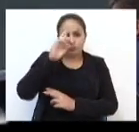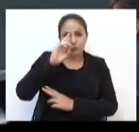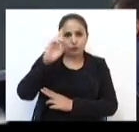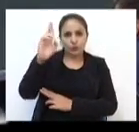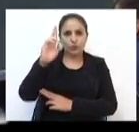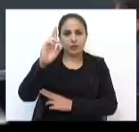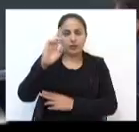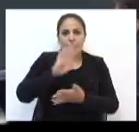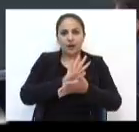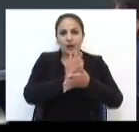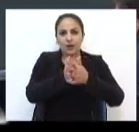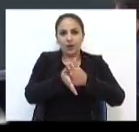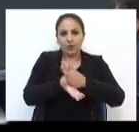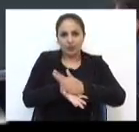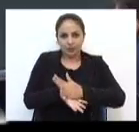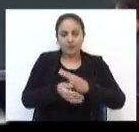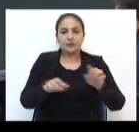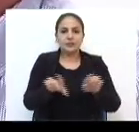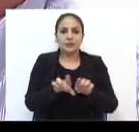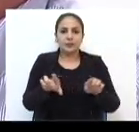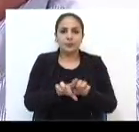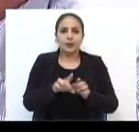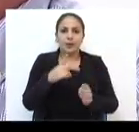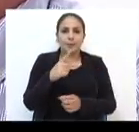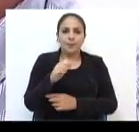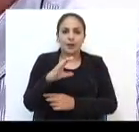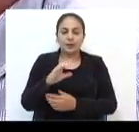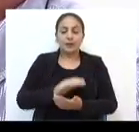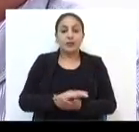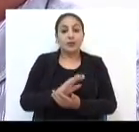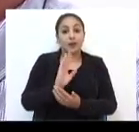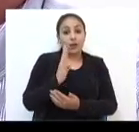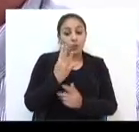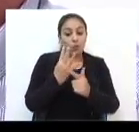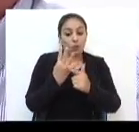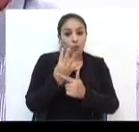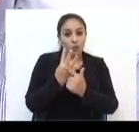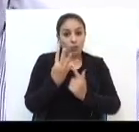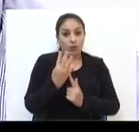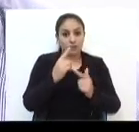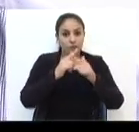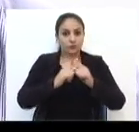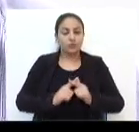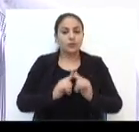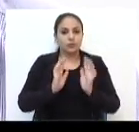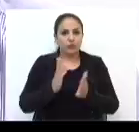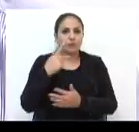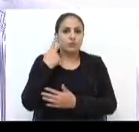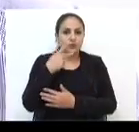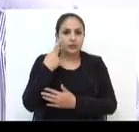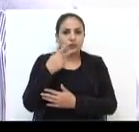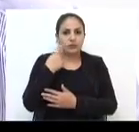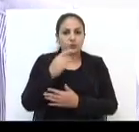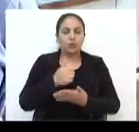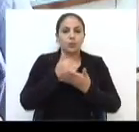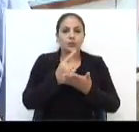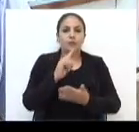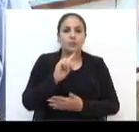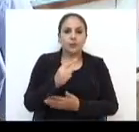e do PAC. O PT Bista vai para seu quarto mandato com o apoio de 1.515 eleitores.